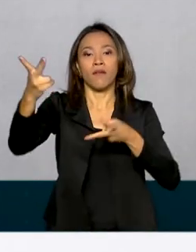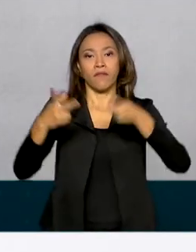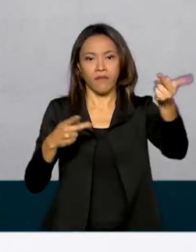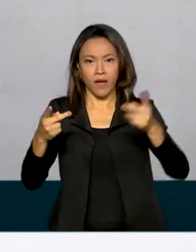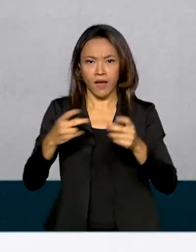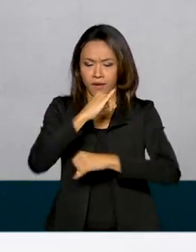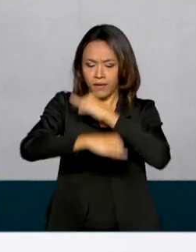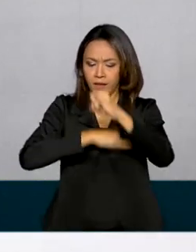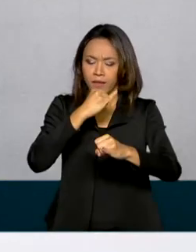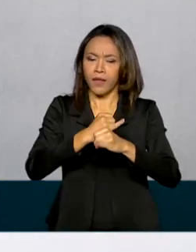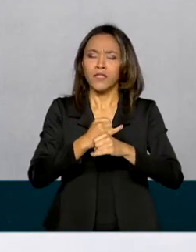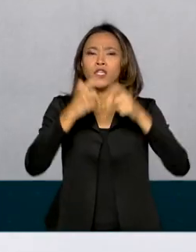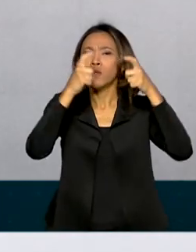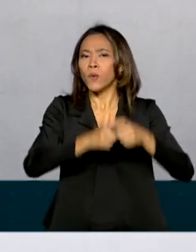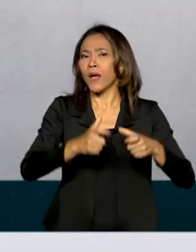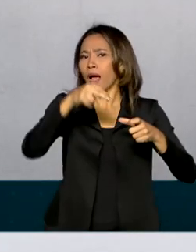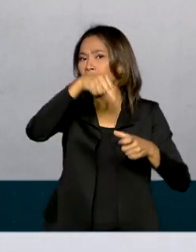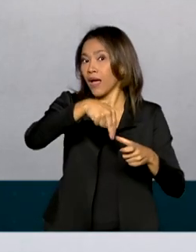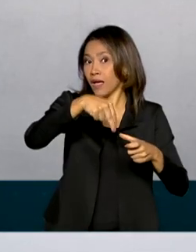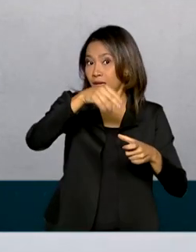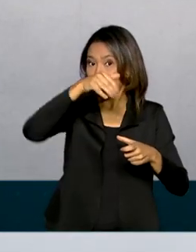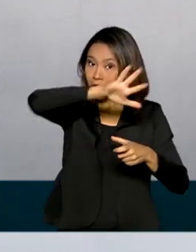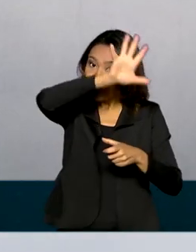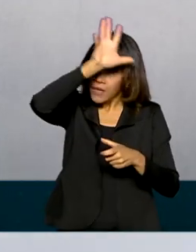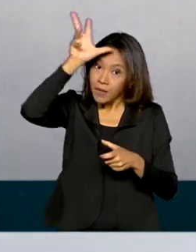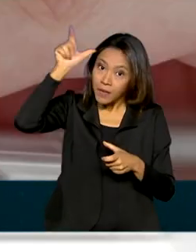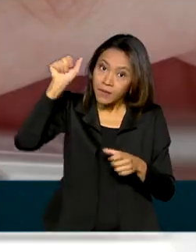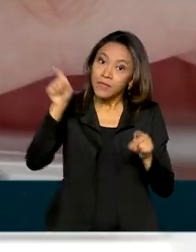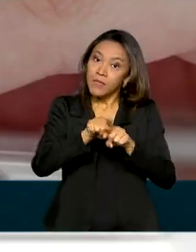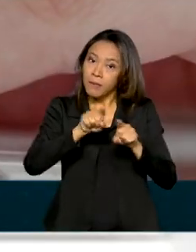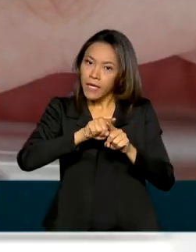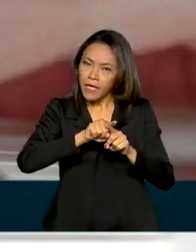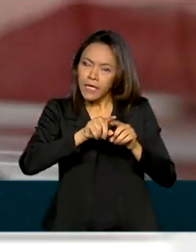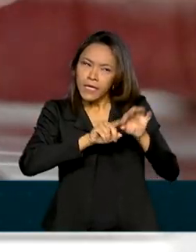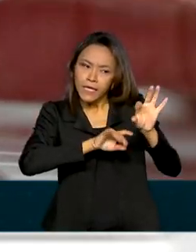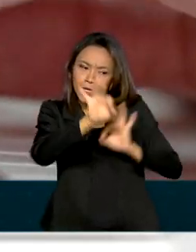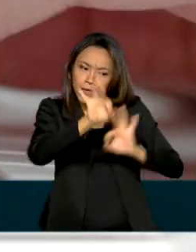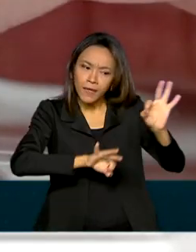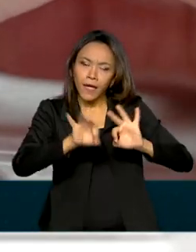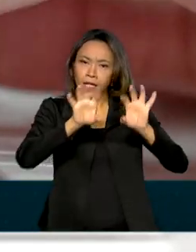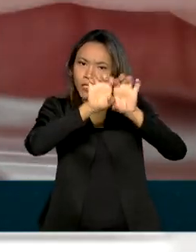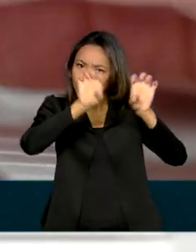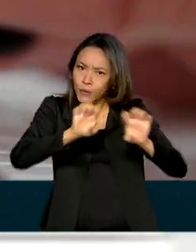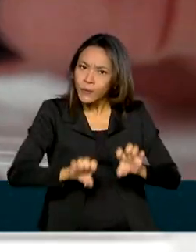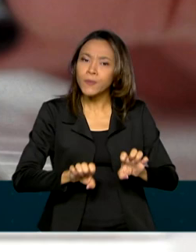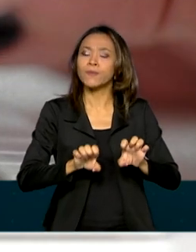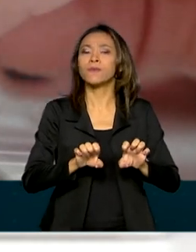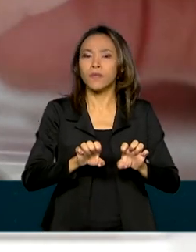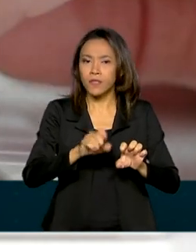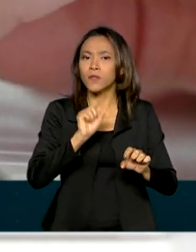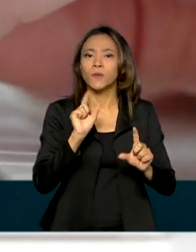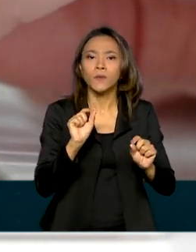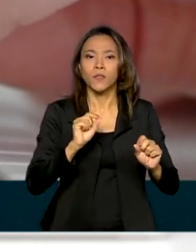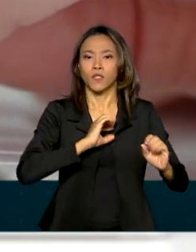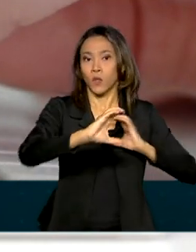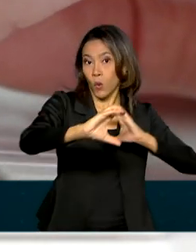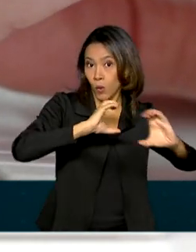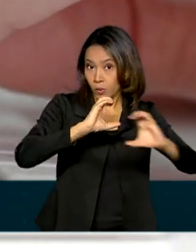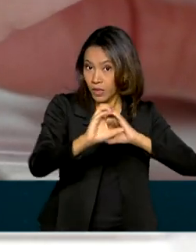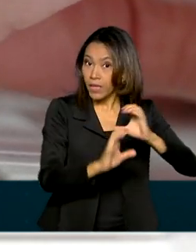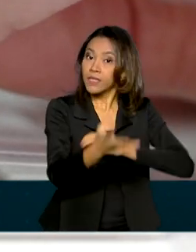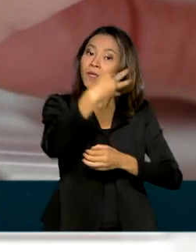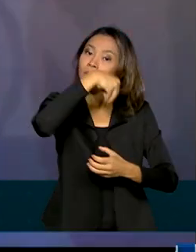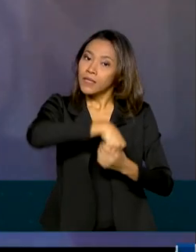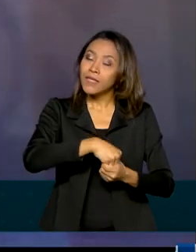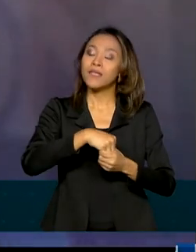localidades na Amazônia, além de criar a infraestrutura para a rede privativa de comunicação da Administração